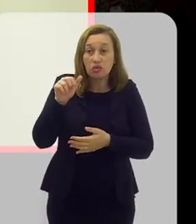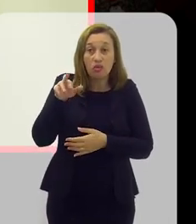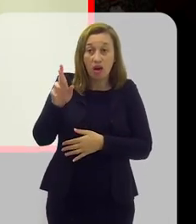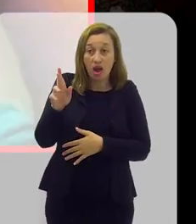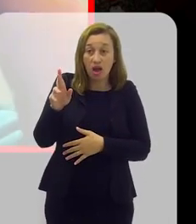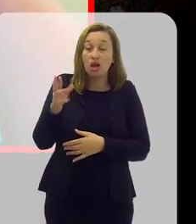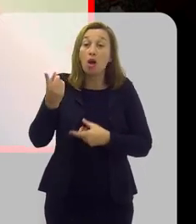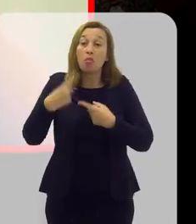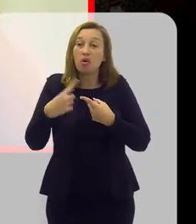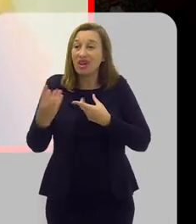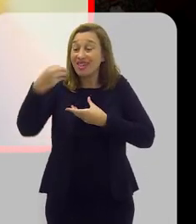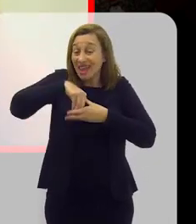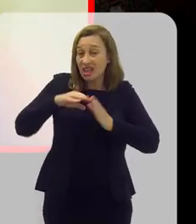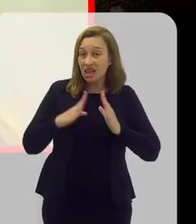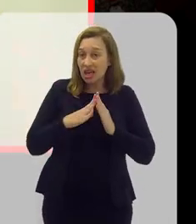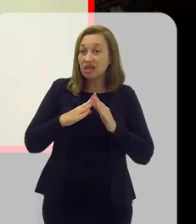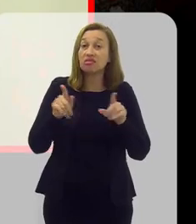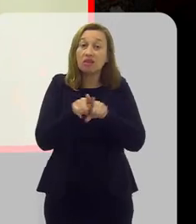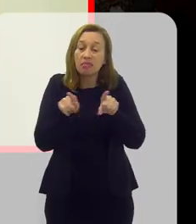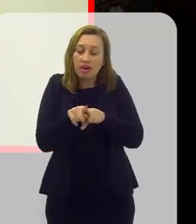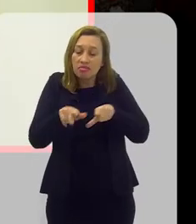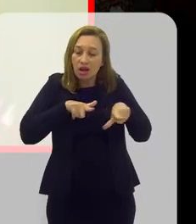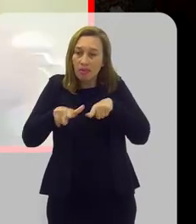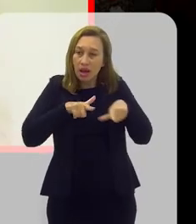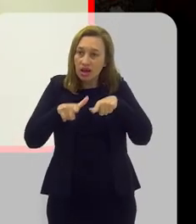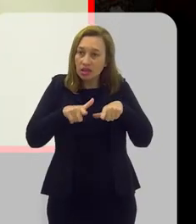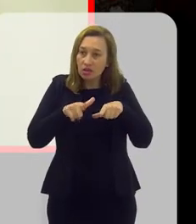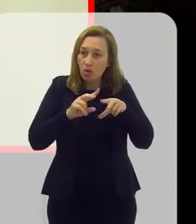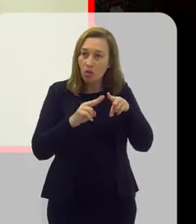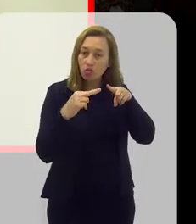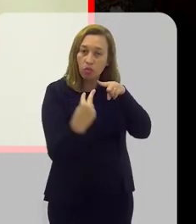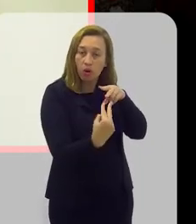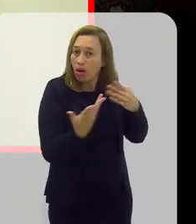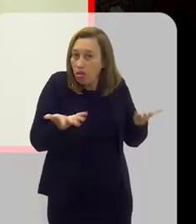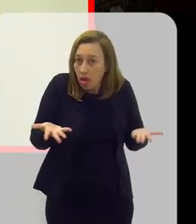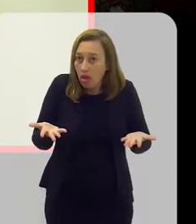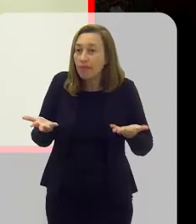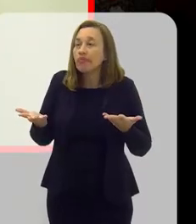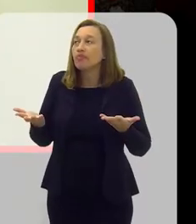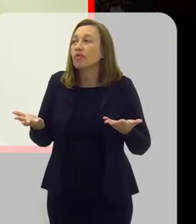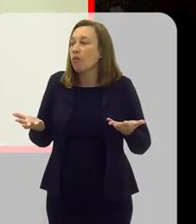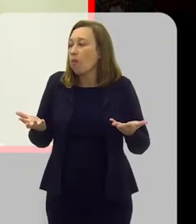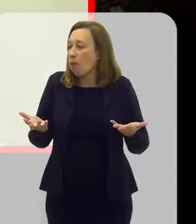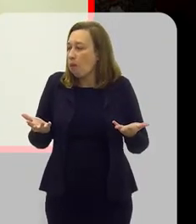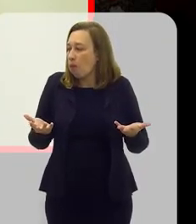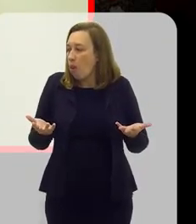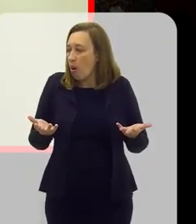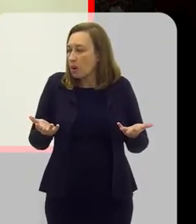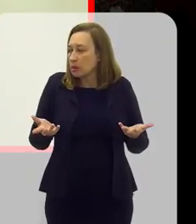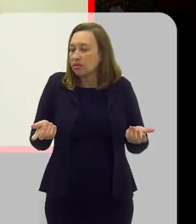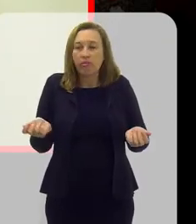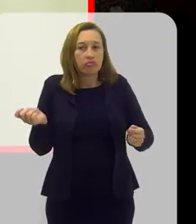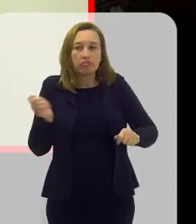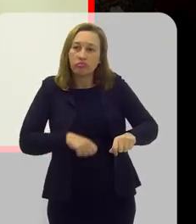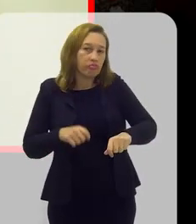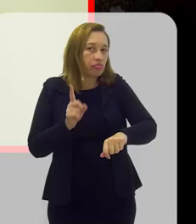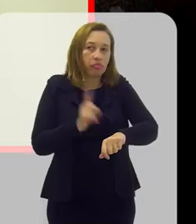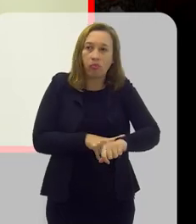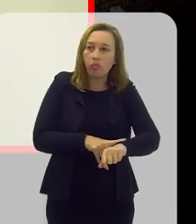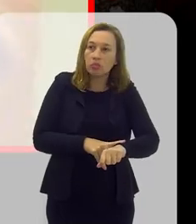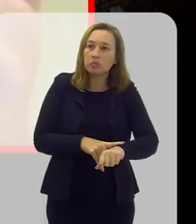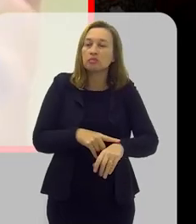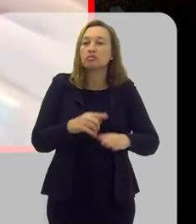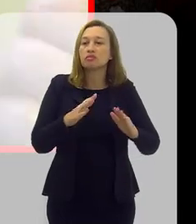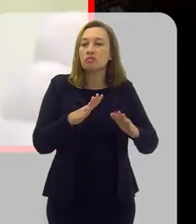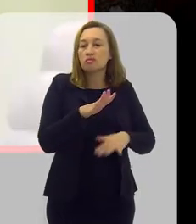livre, porque estavam dentro de casa também trabalhando, também online, né? Sem tempo, porque